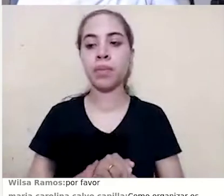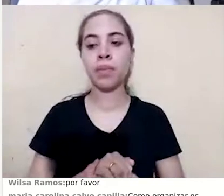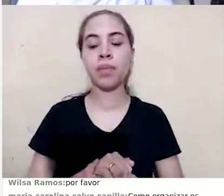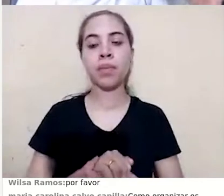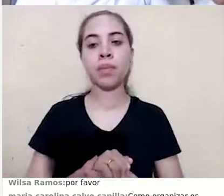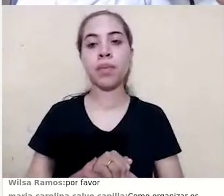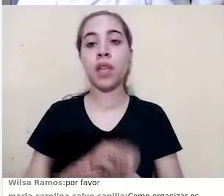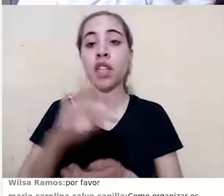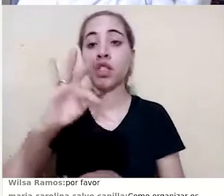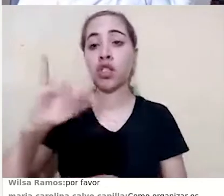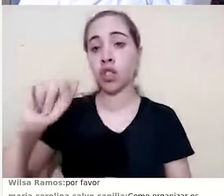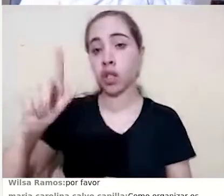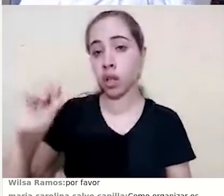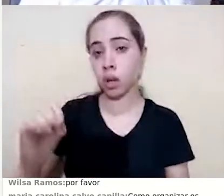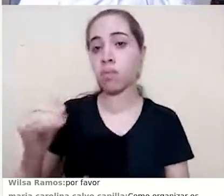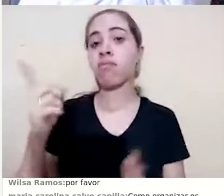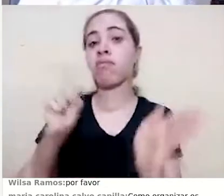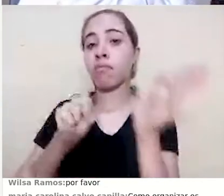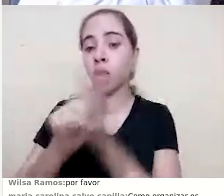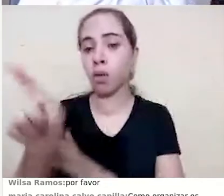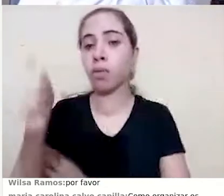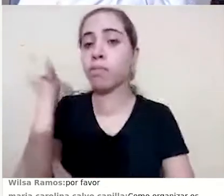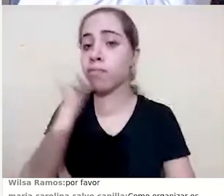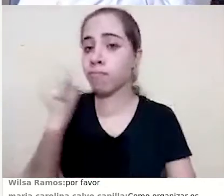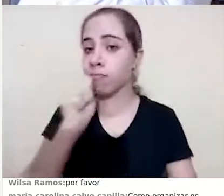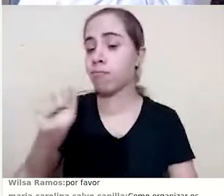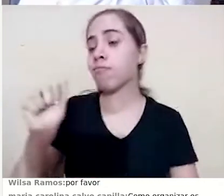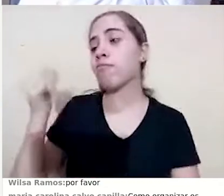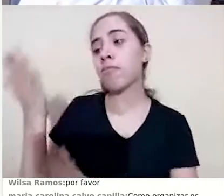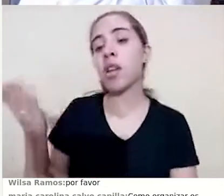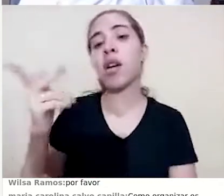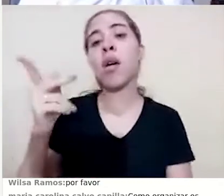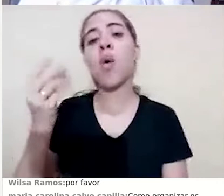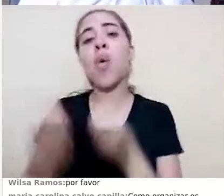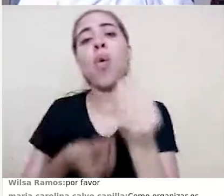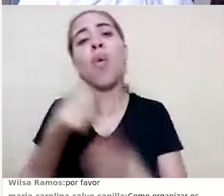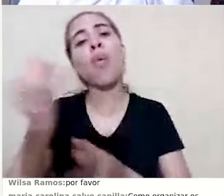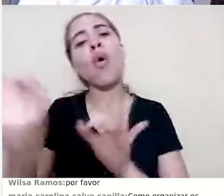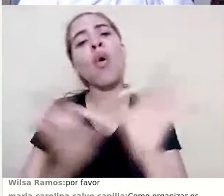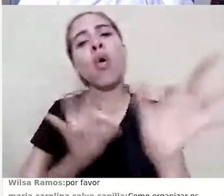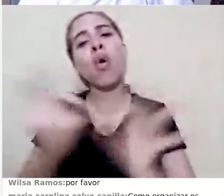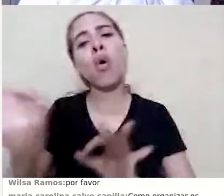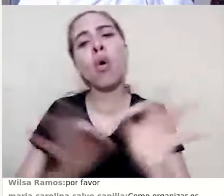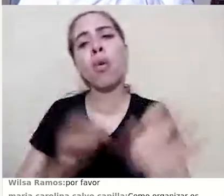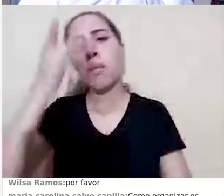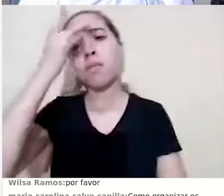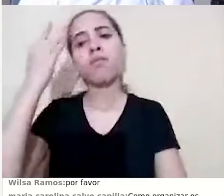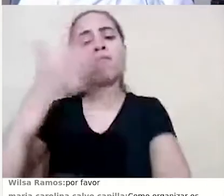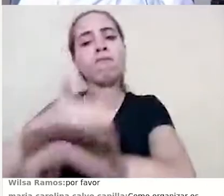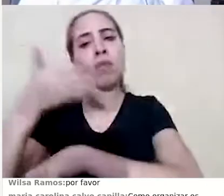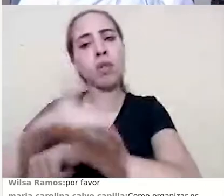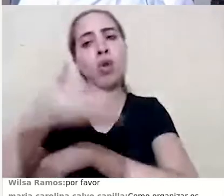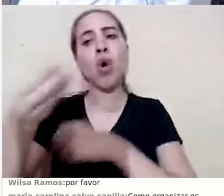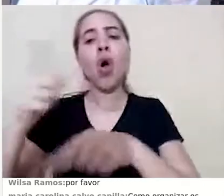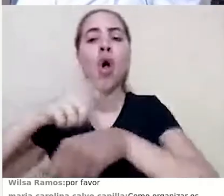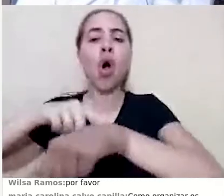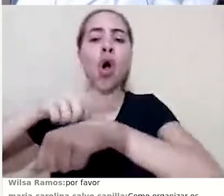Tiago, a pergunta da Carolina, ela refez a pergunta, como organizar os participantes por hora de acesso?